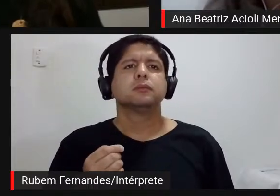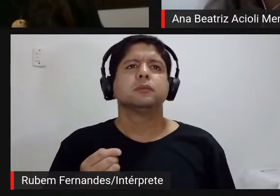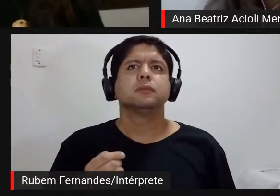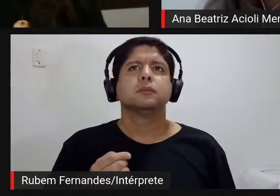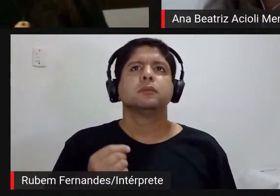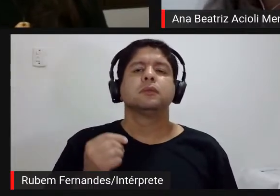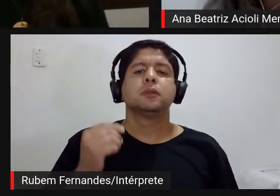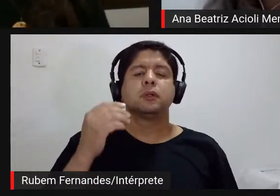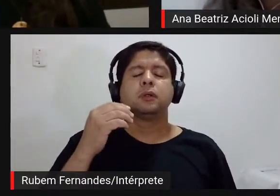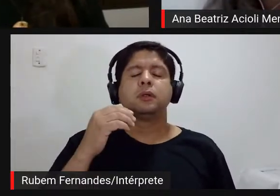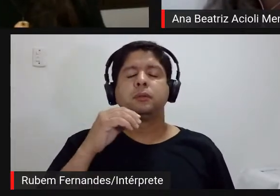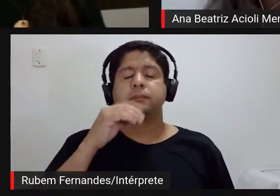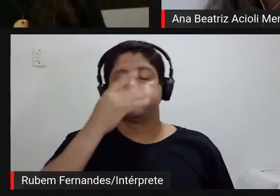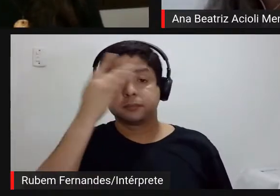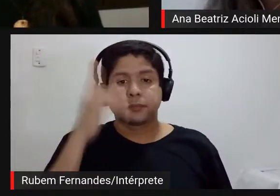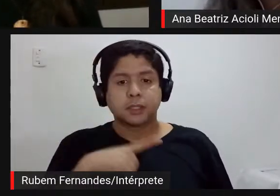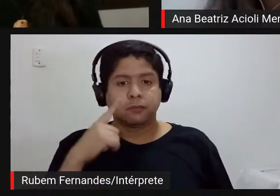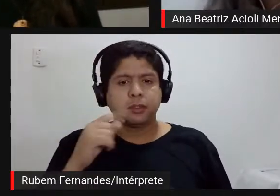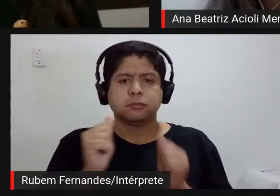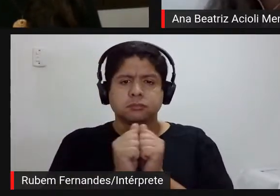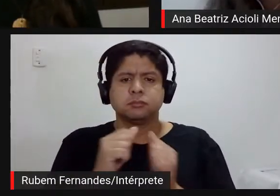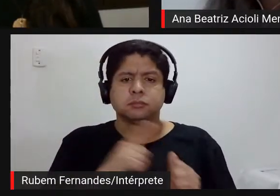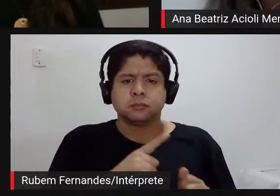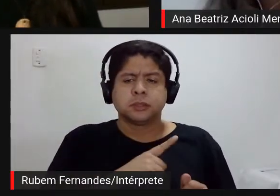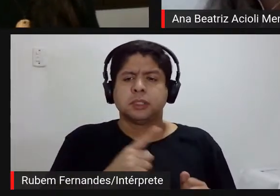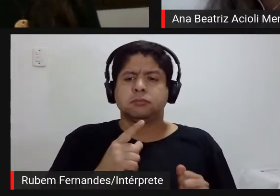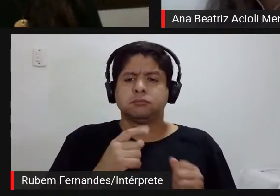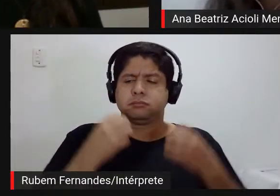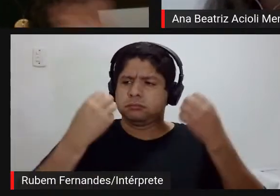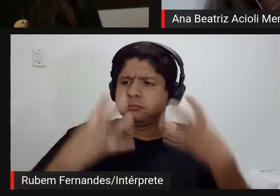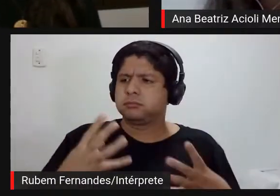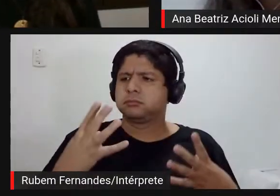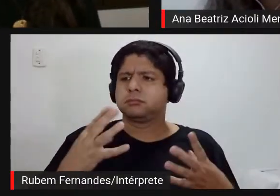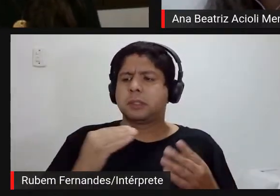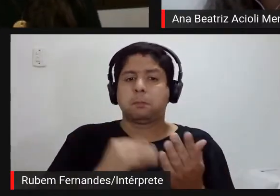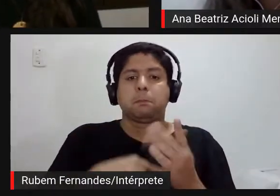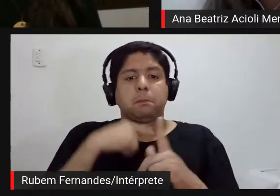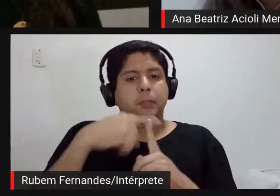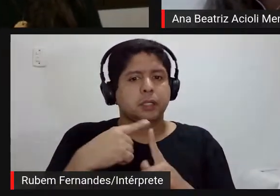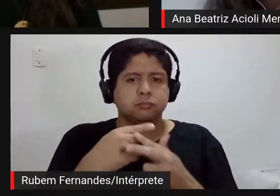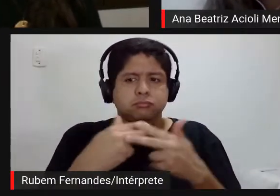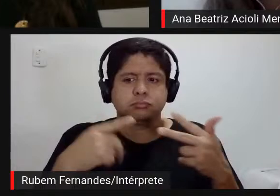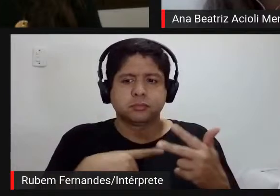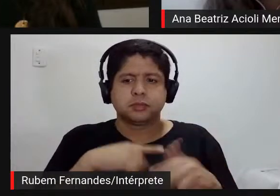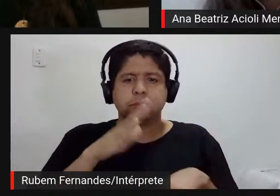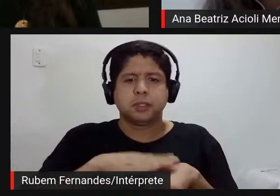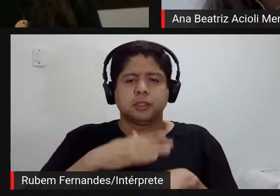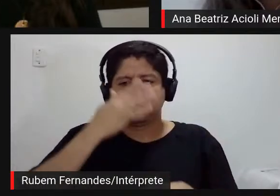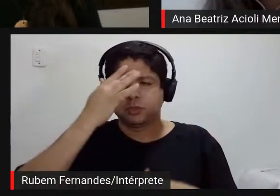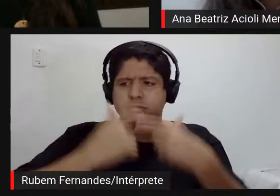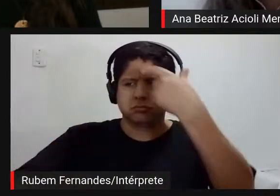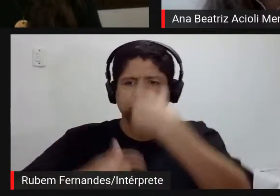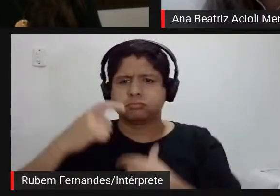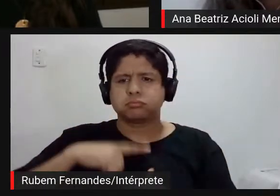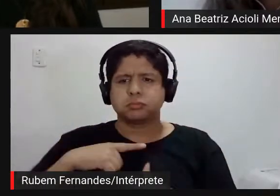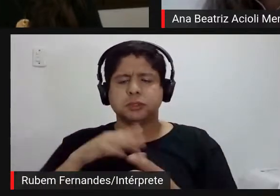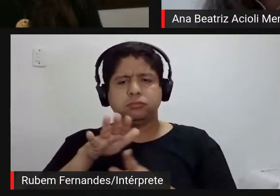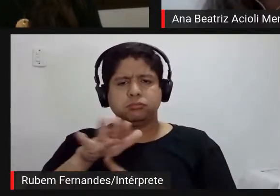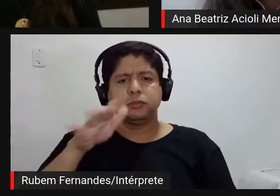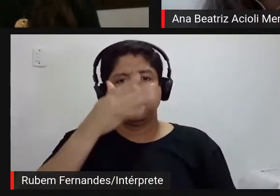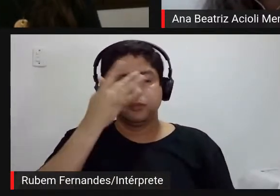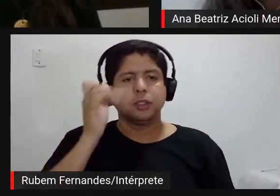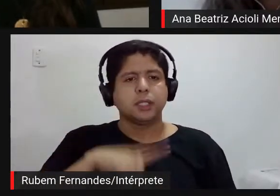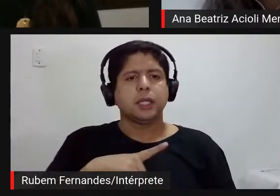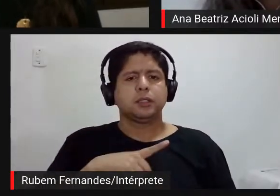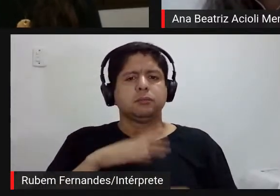vivenciando com certeza elas têm coisas pra acrescentar né a partir do que o público trouxe de retorno o público acaba sendo